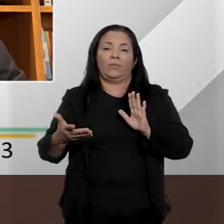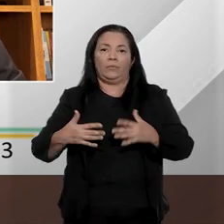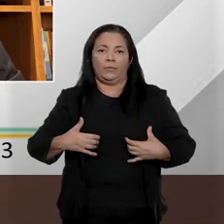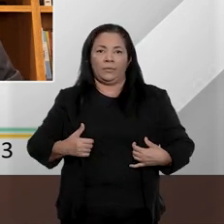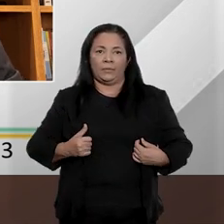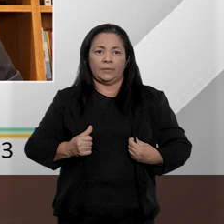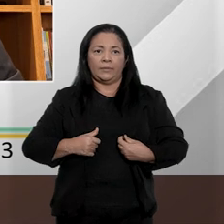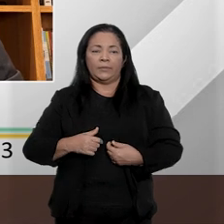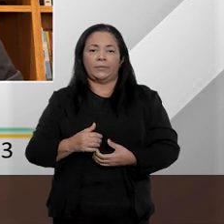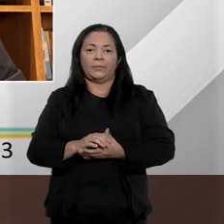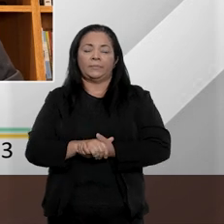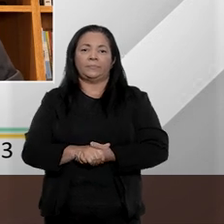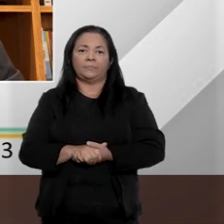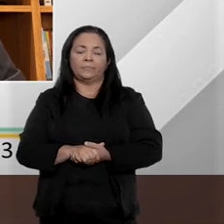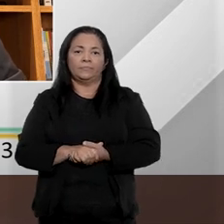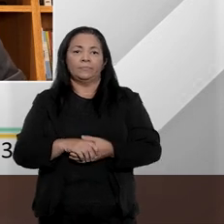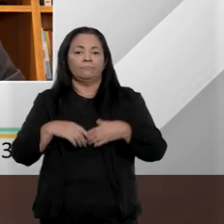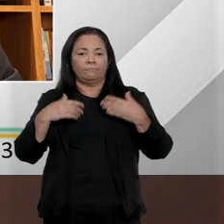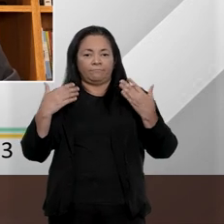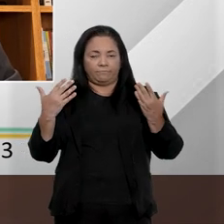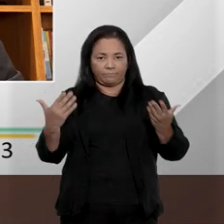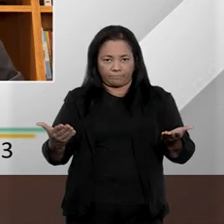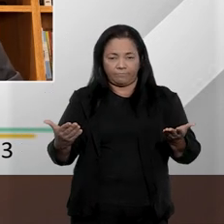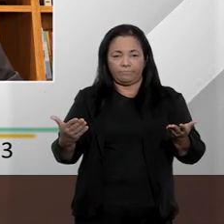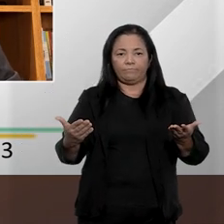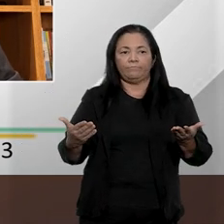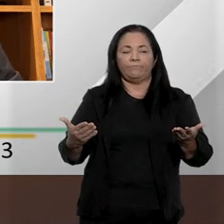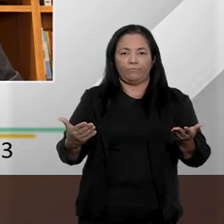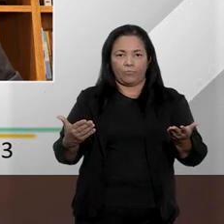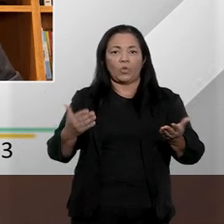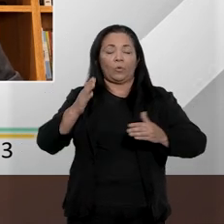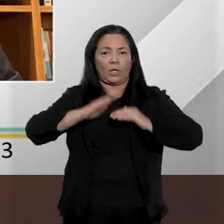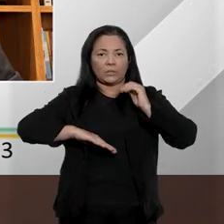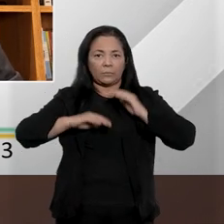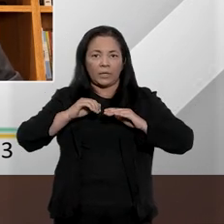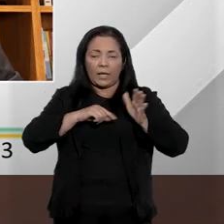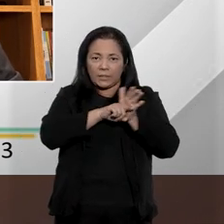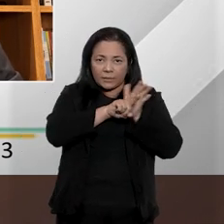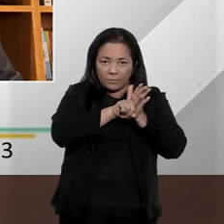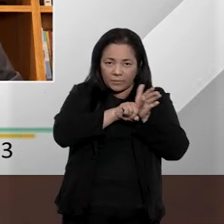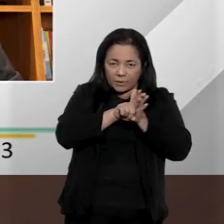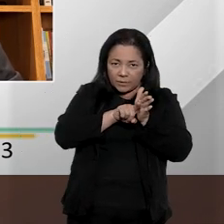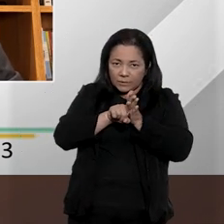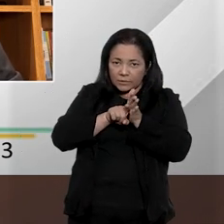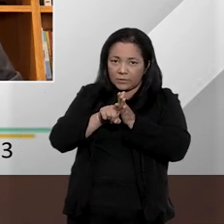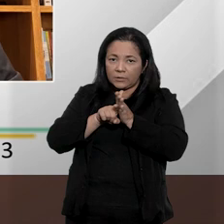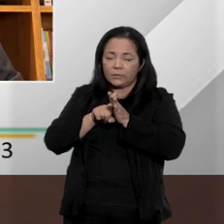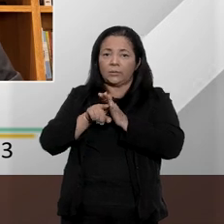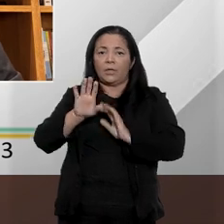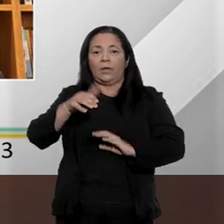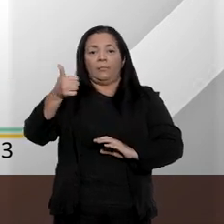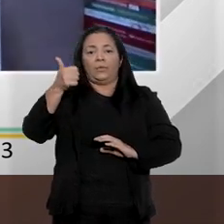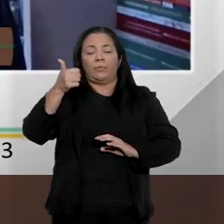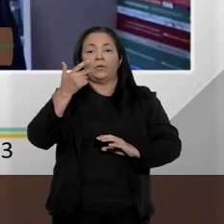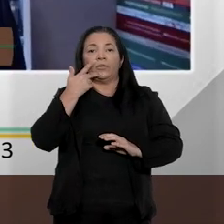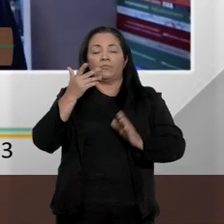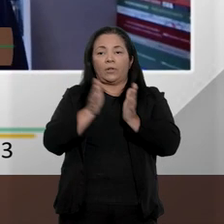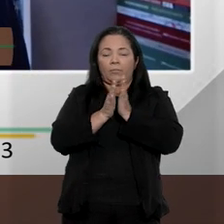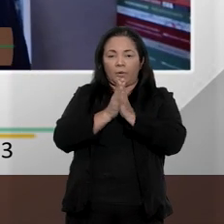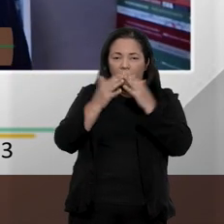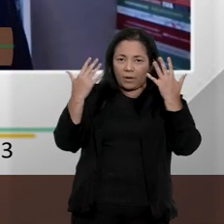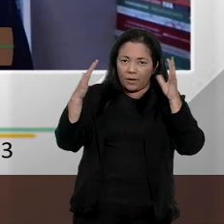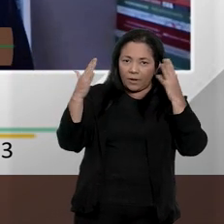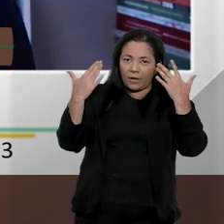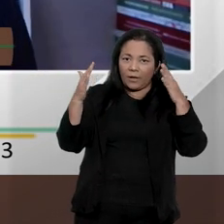Então, Fátima, esse posicionamento, esse entendimento e essas pesquisas, primeiro eu quero enaltecer o trabalho que a